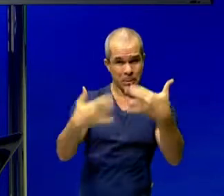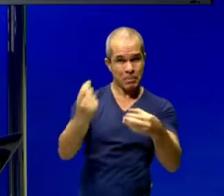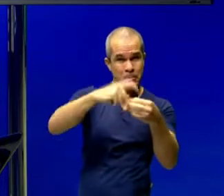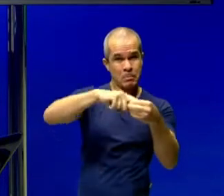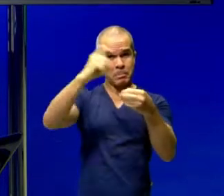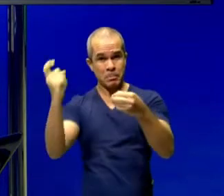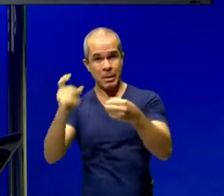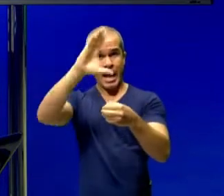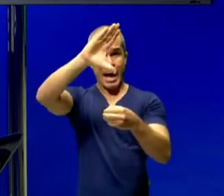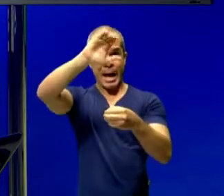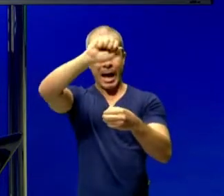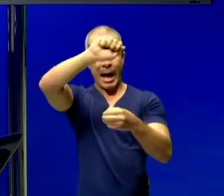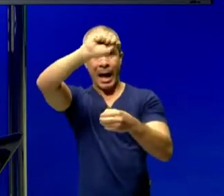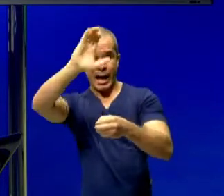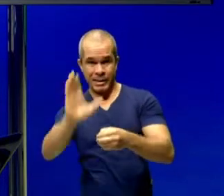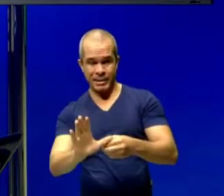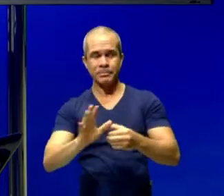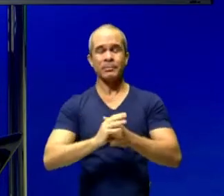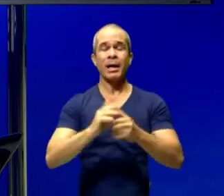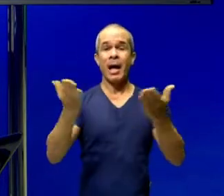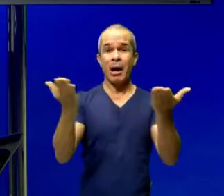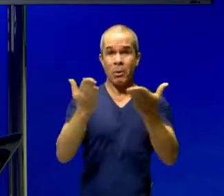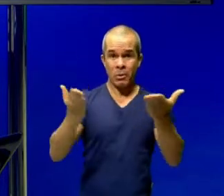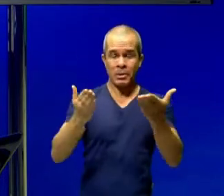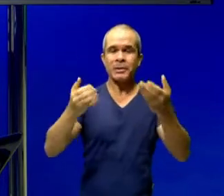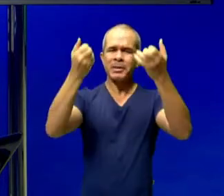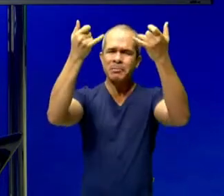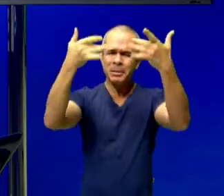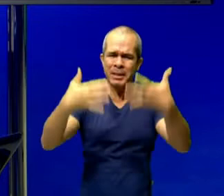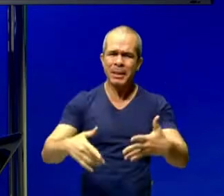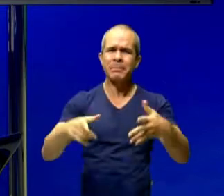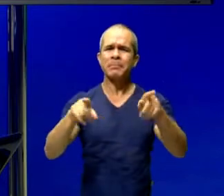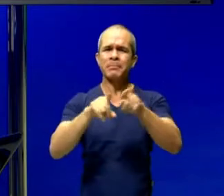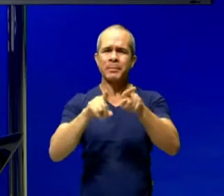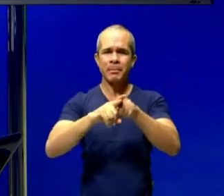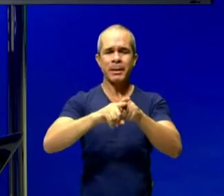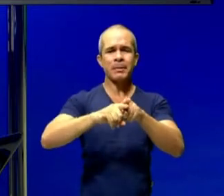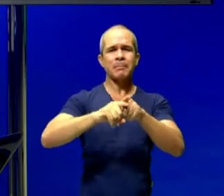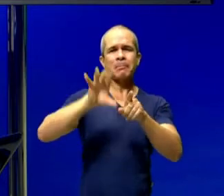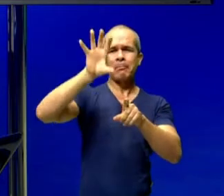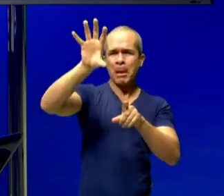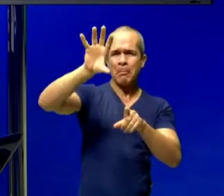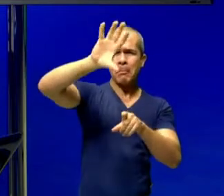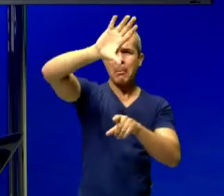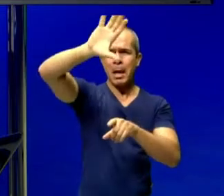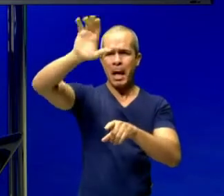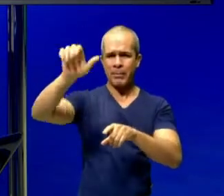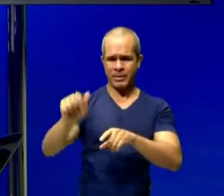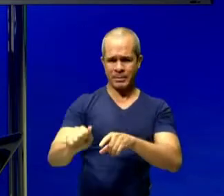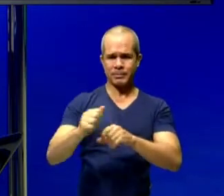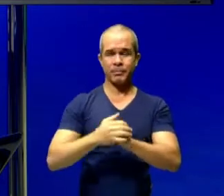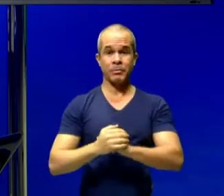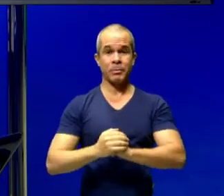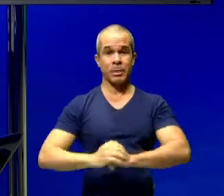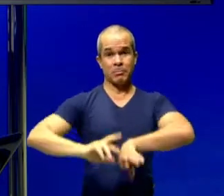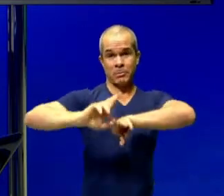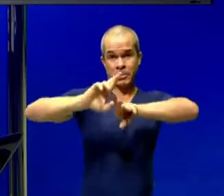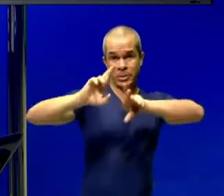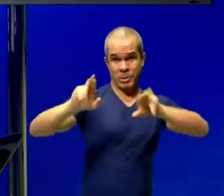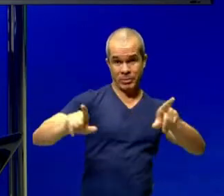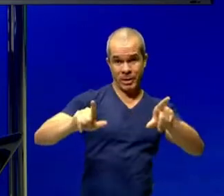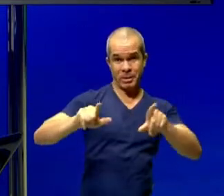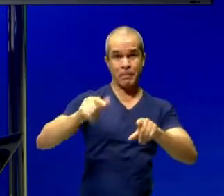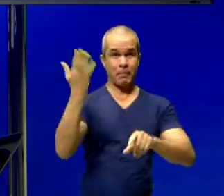asiática, hoje iremos falar sobre a descolonização da África, dois processos que